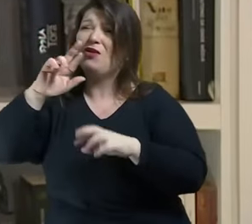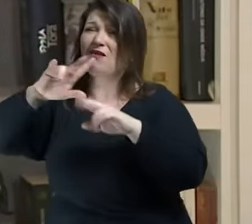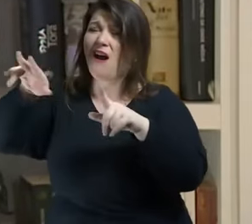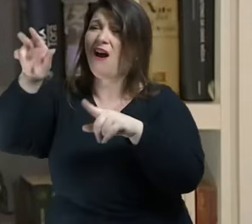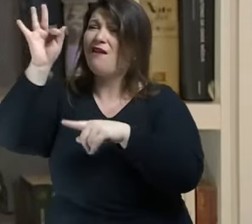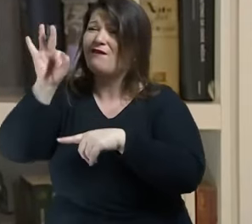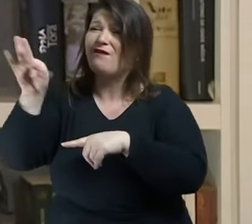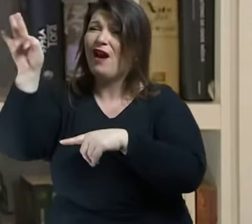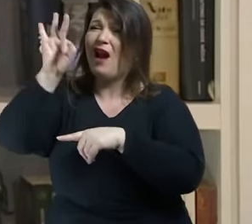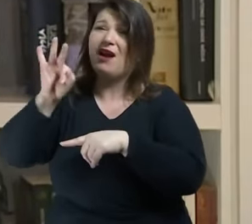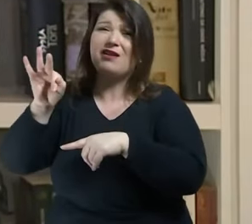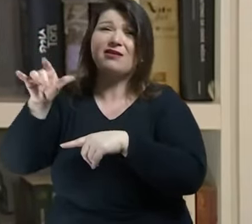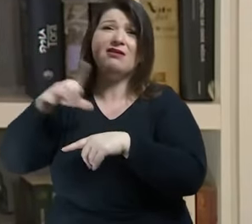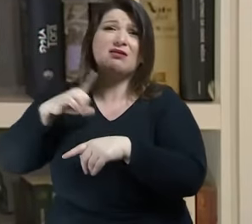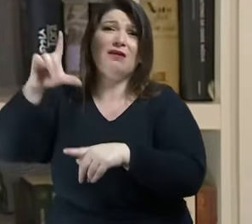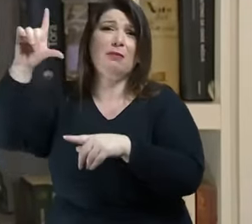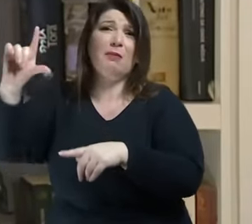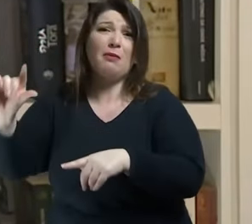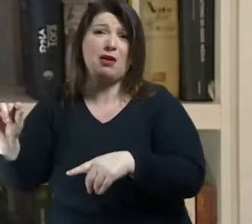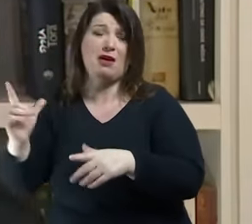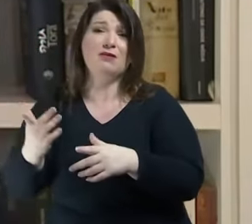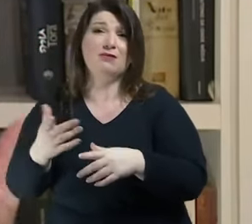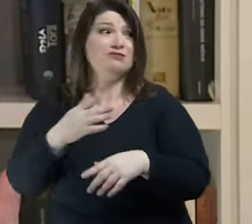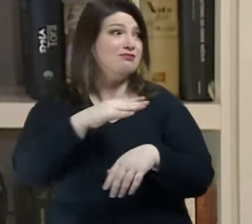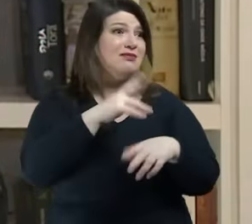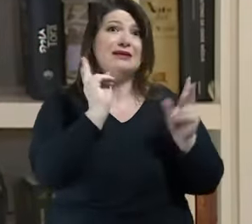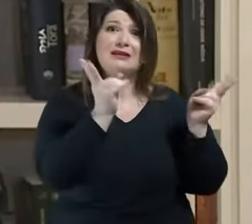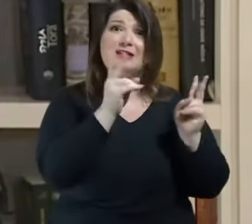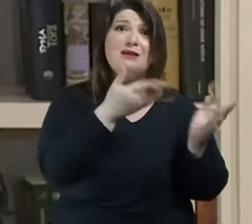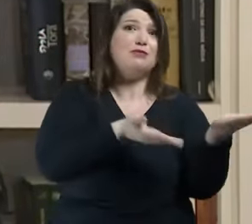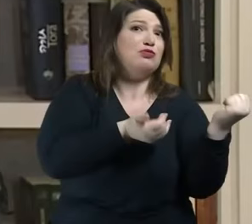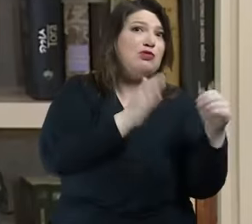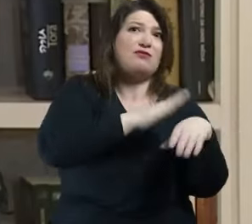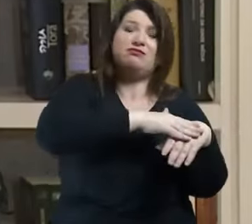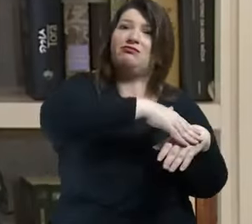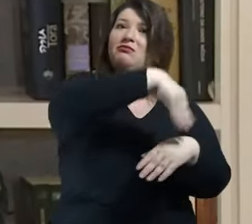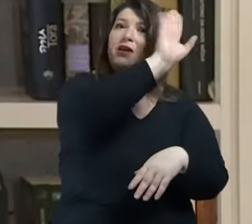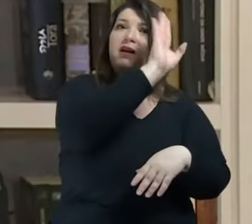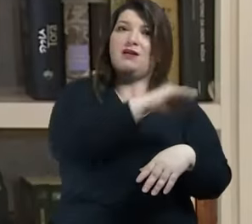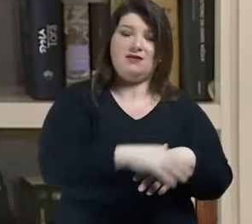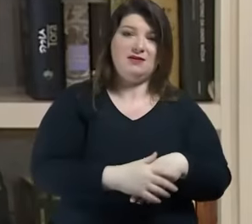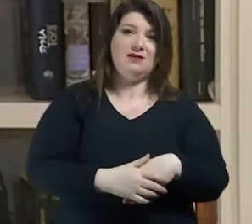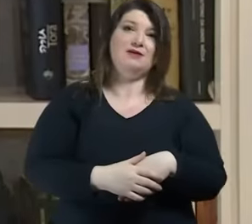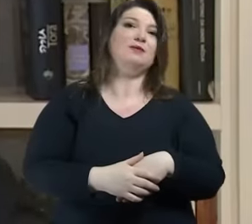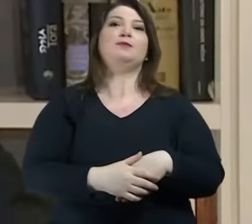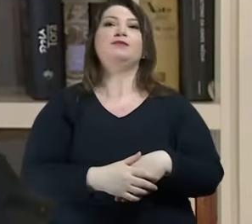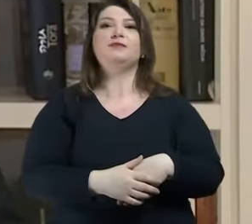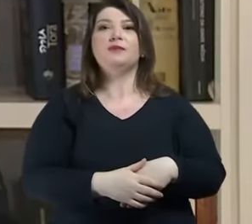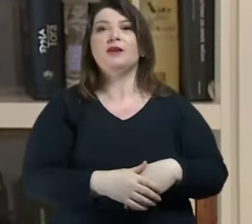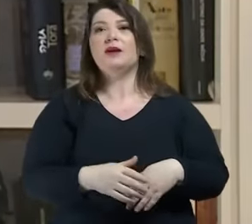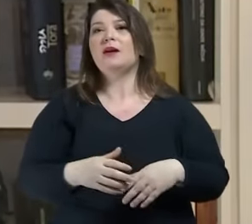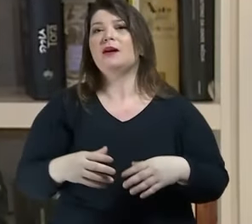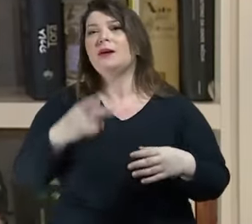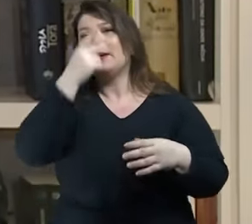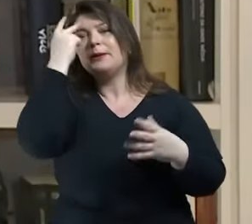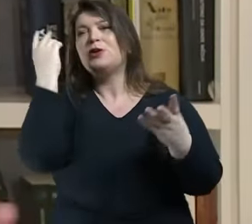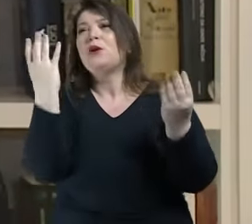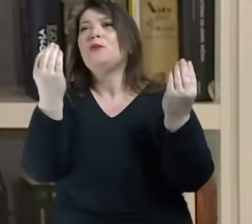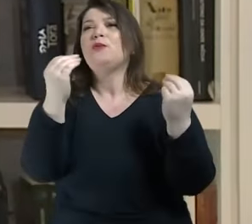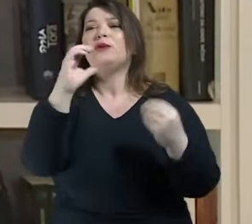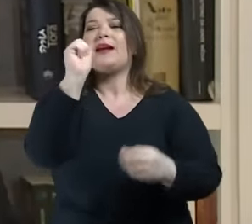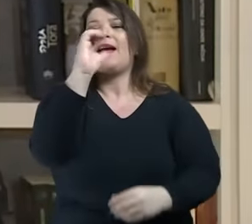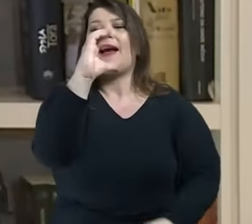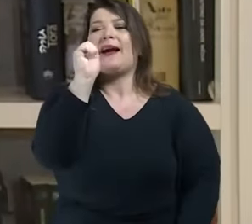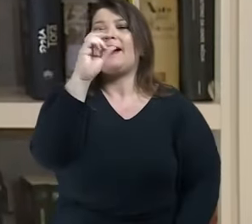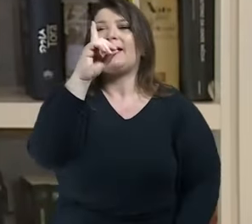comunicação então aqui é natural que tanta gente na academia torça o nariz para essas pessoas que tem